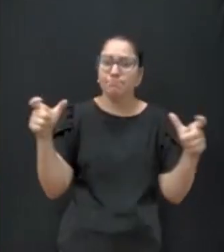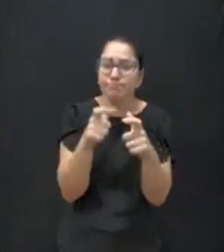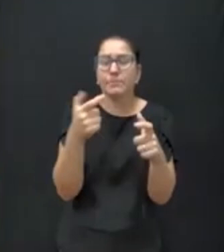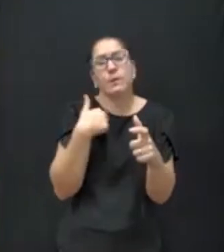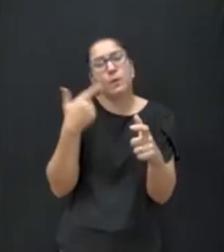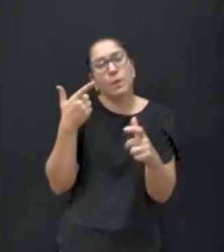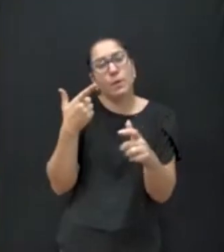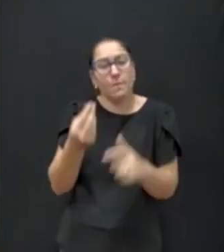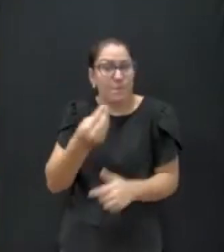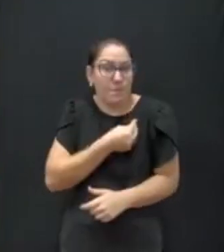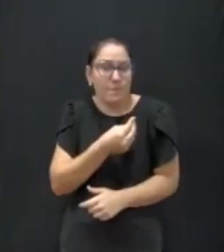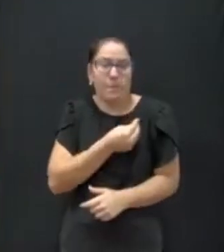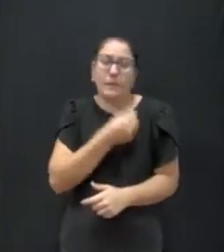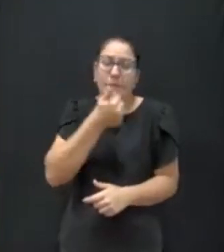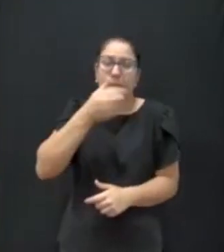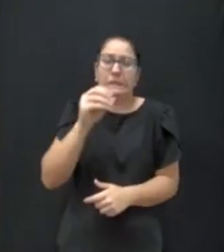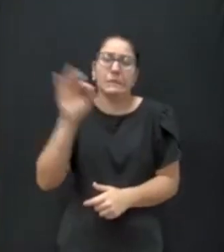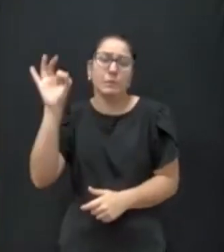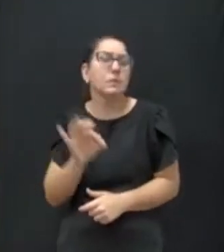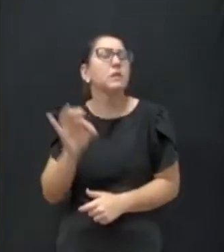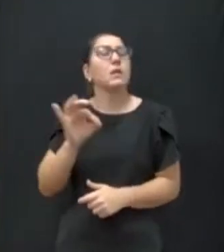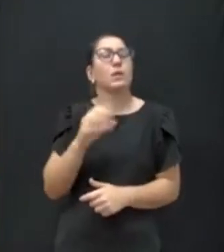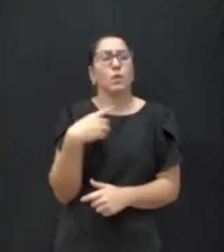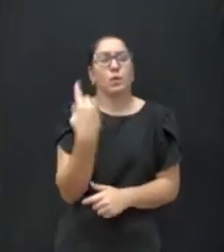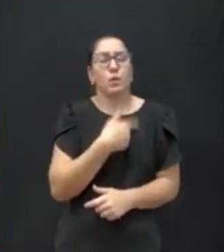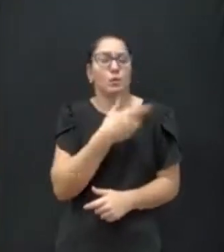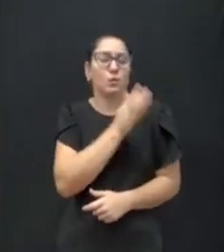presentes 100% do tempo lá no nosso coração. E aí aí Obrigado.